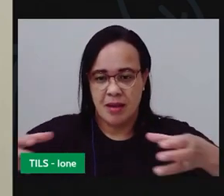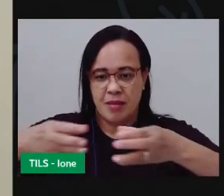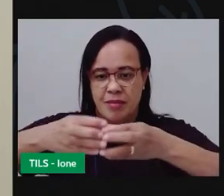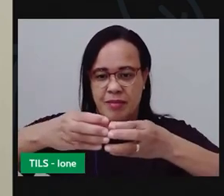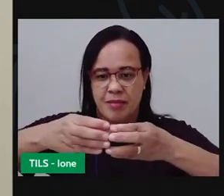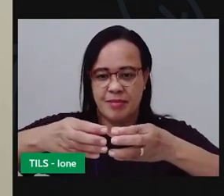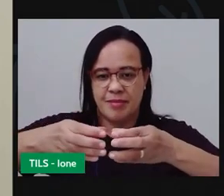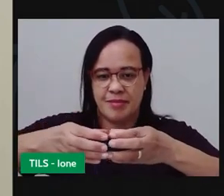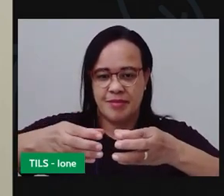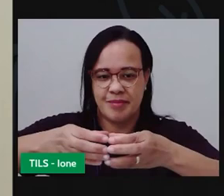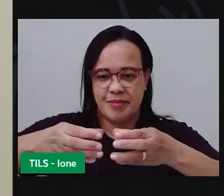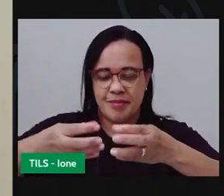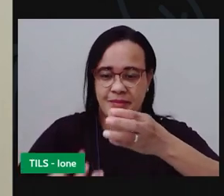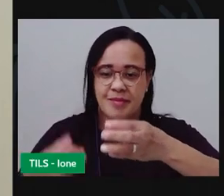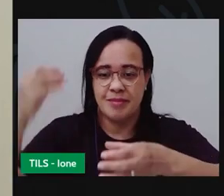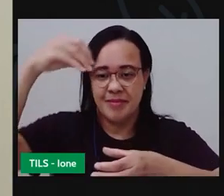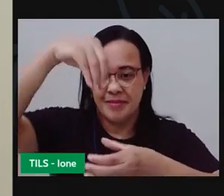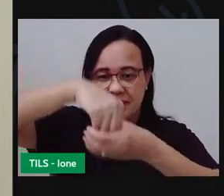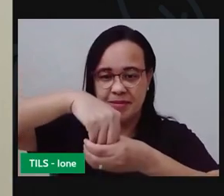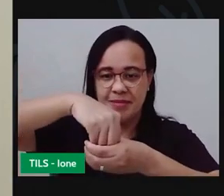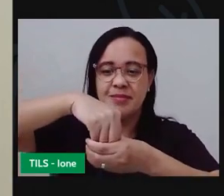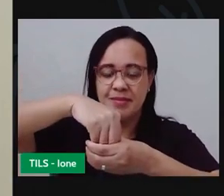um dentro do outro.